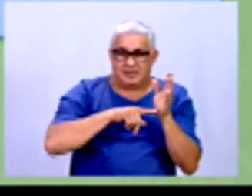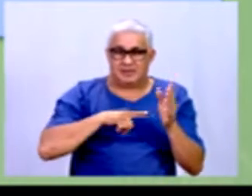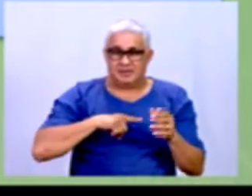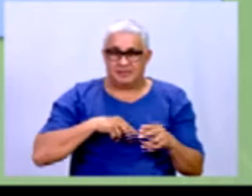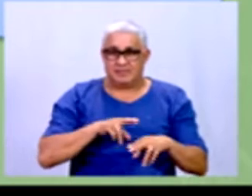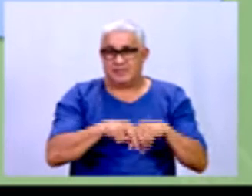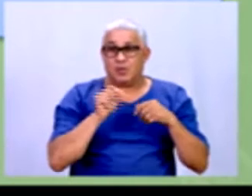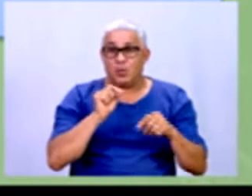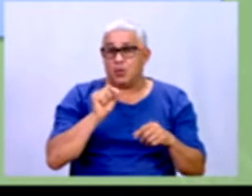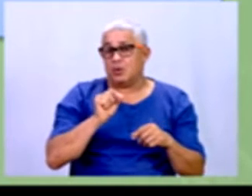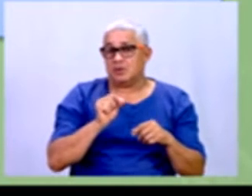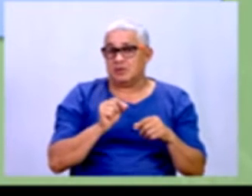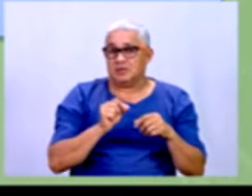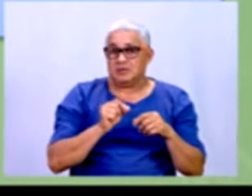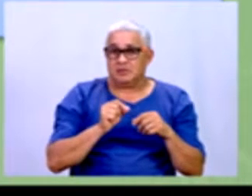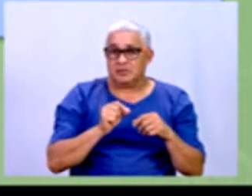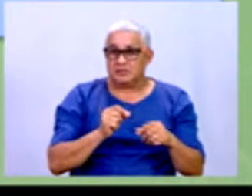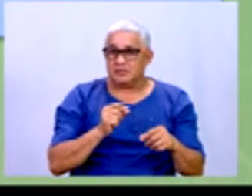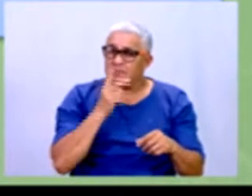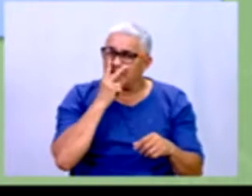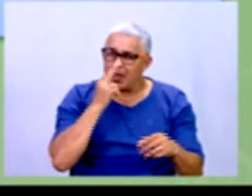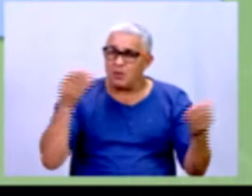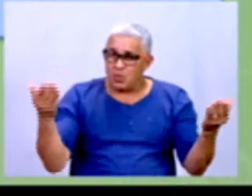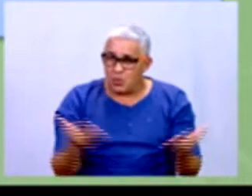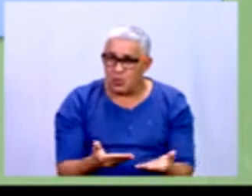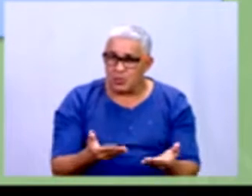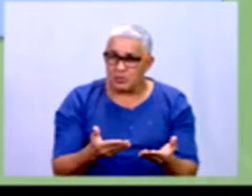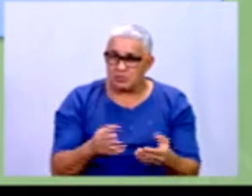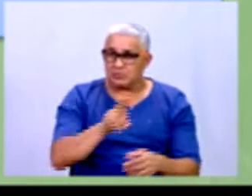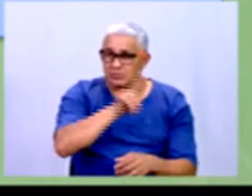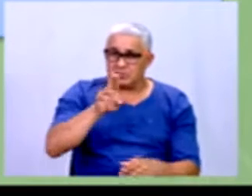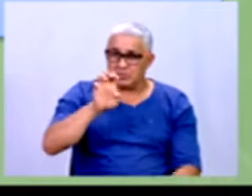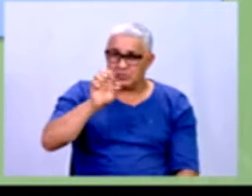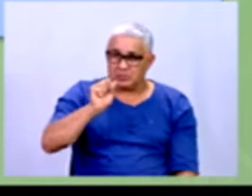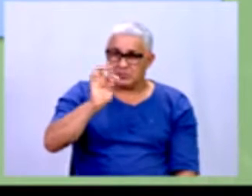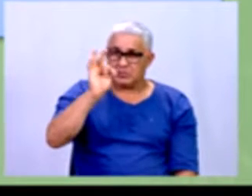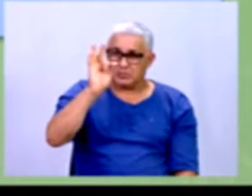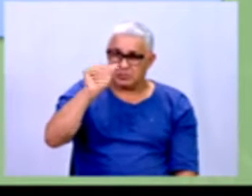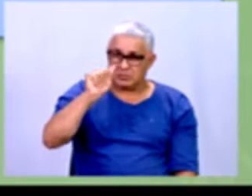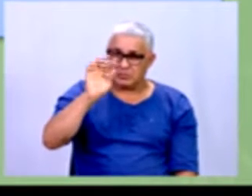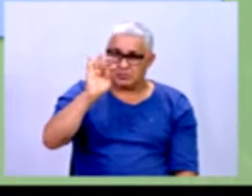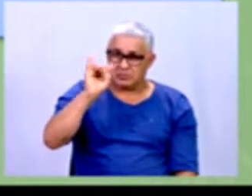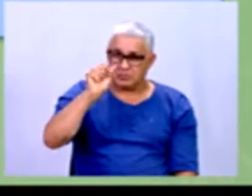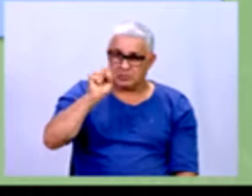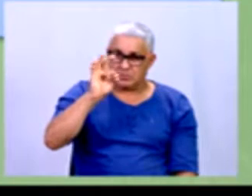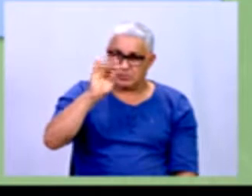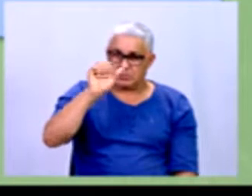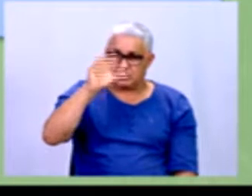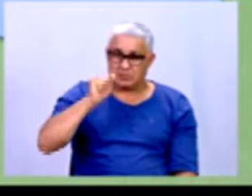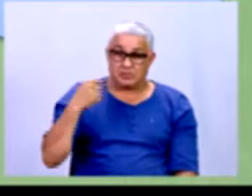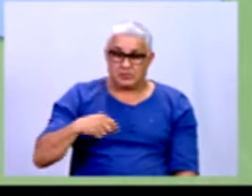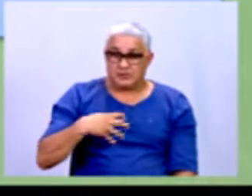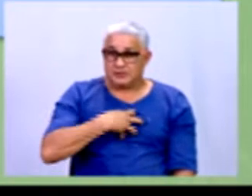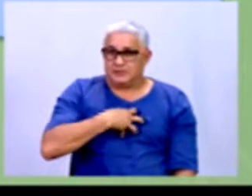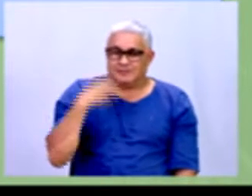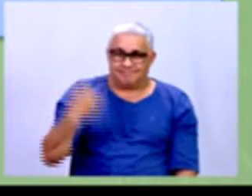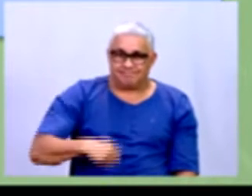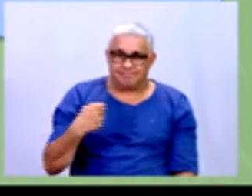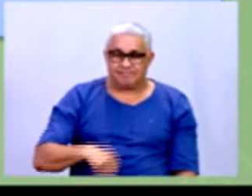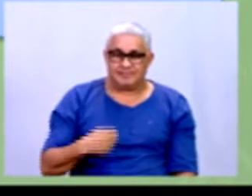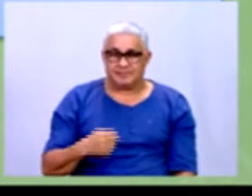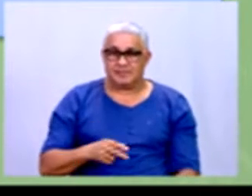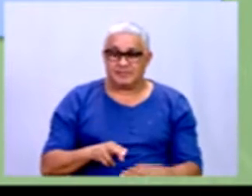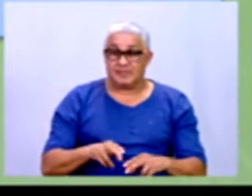procedimentos que se assemelhavam ao que atualmente chamamos de estatística. Eles sentiam uma necessidade muito grande,